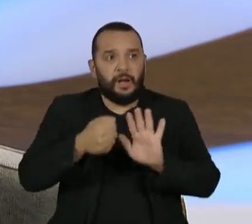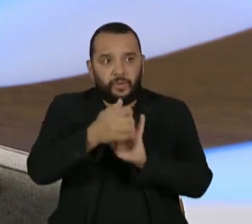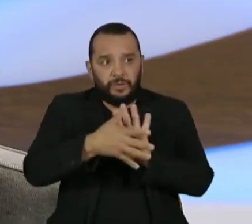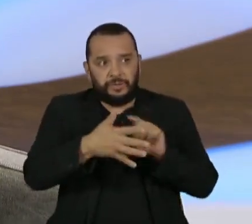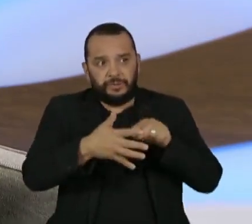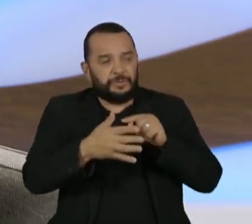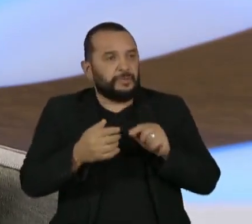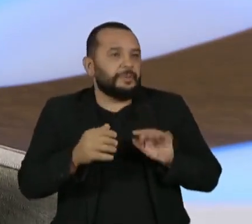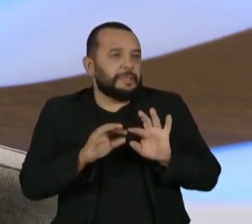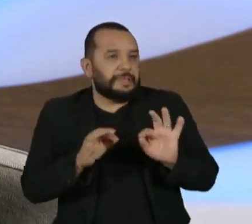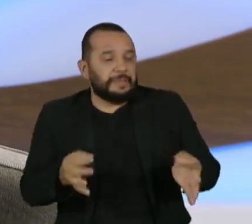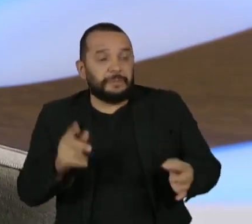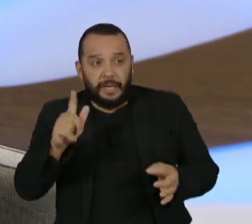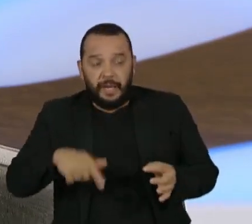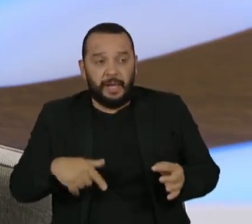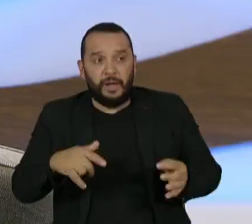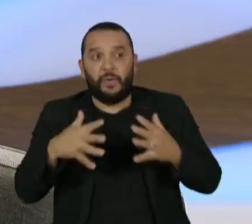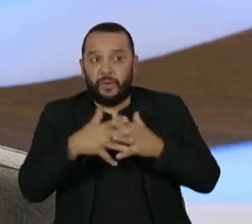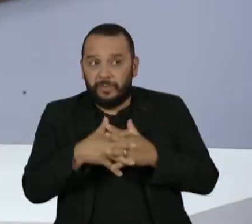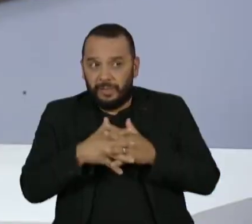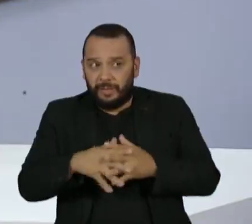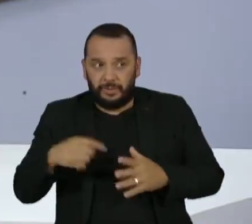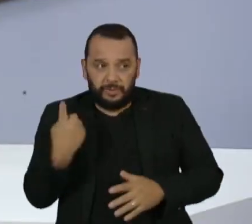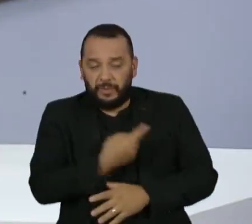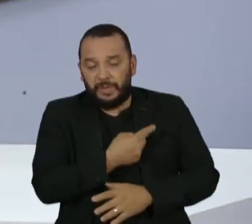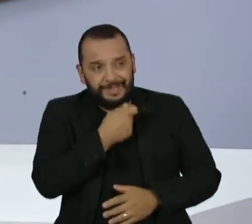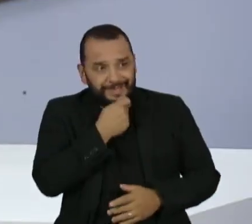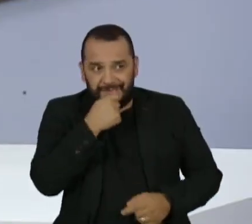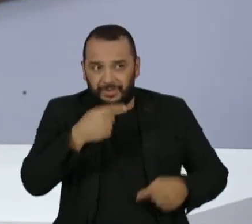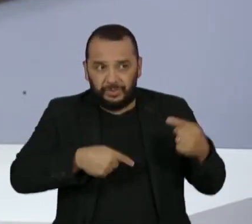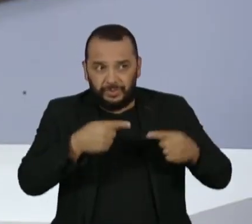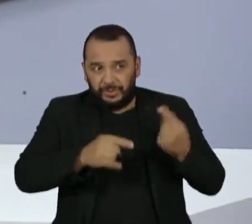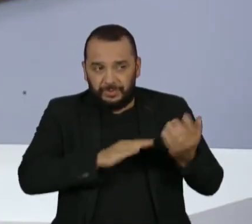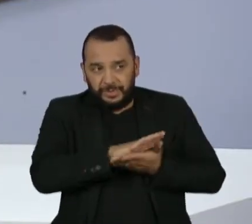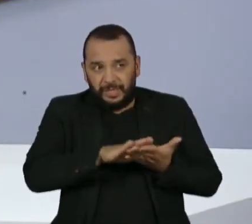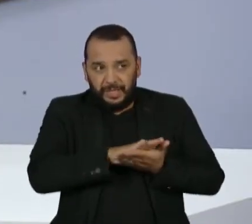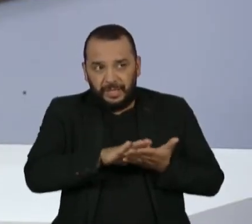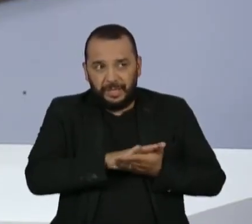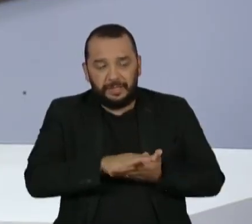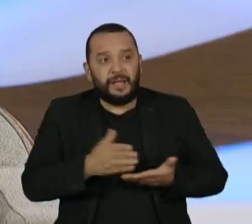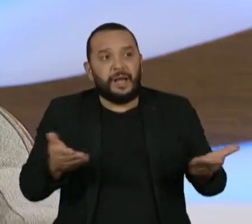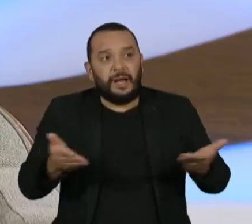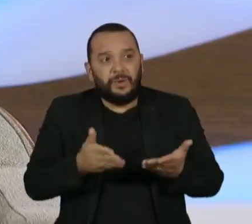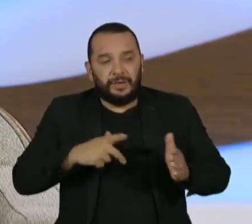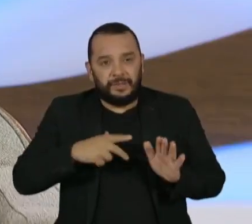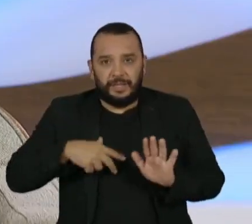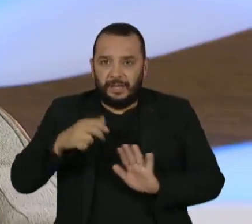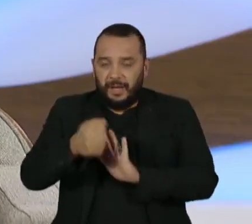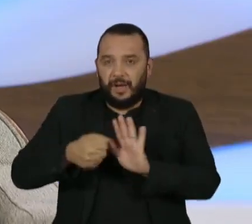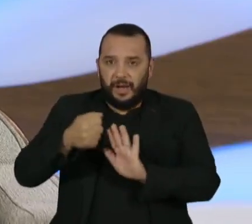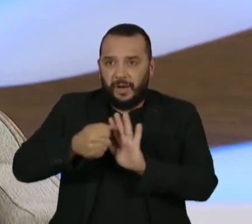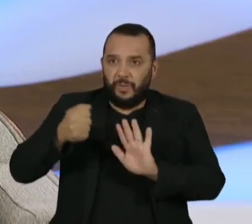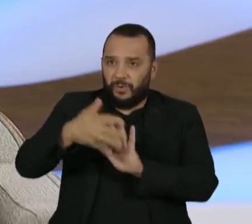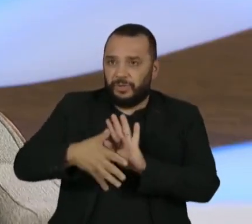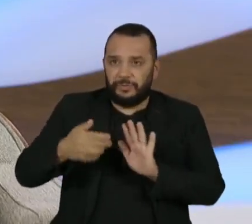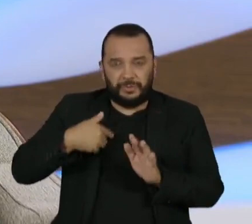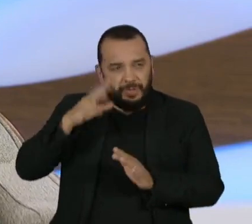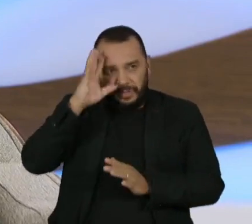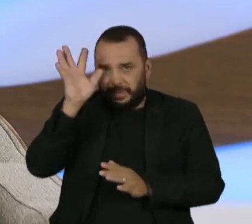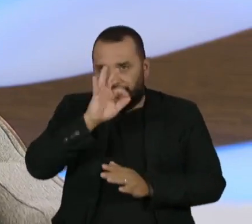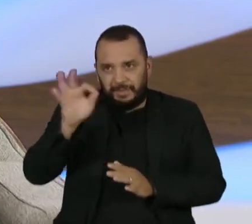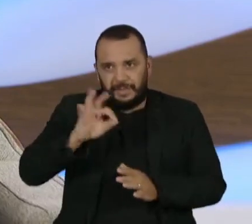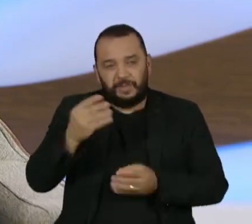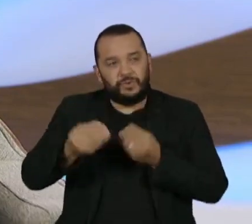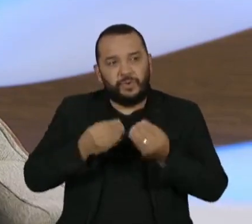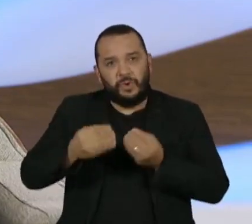muito complicado e a gente não discutiu isso. Aí a gente pegou algoritmos que a gente não entende como é que eles funcionam, que são os algoritmos de